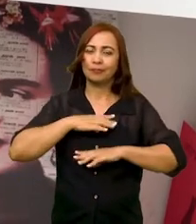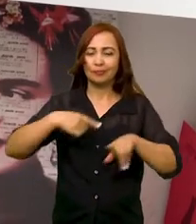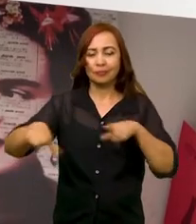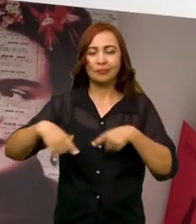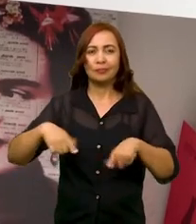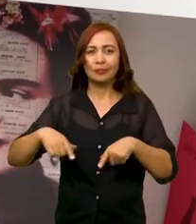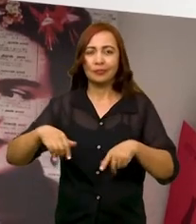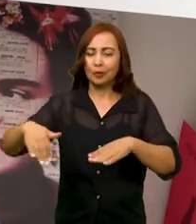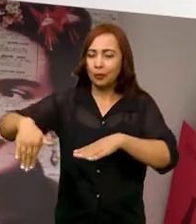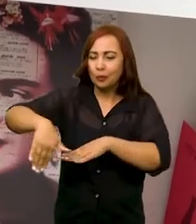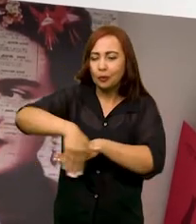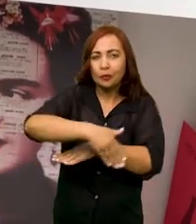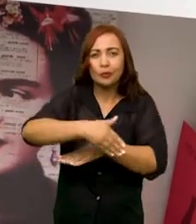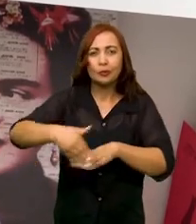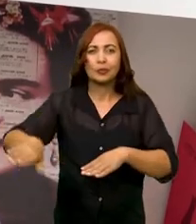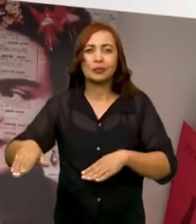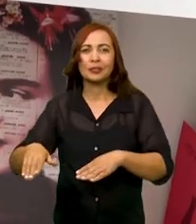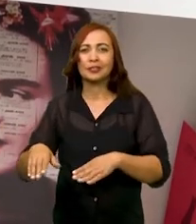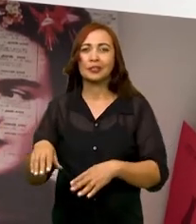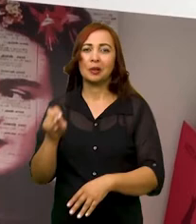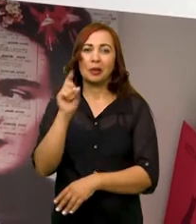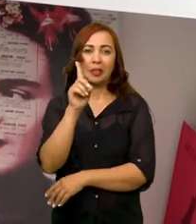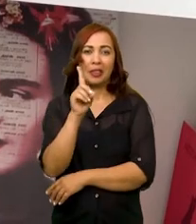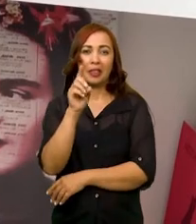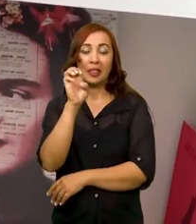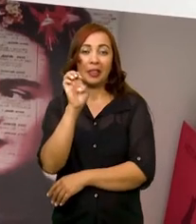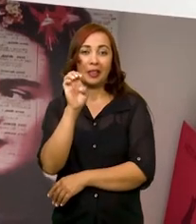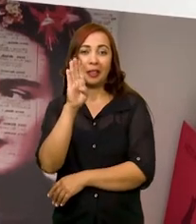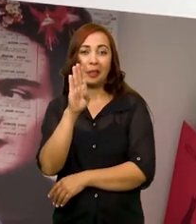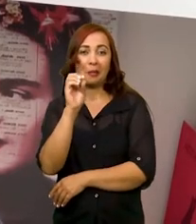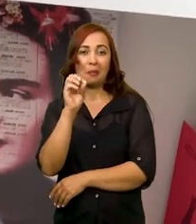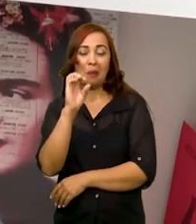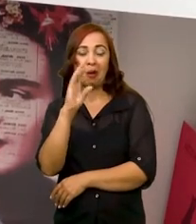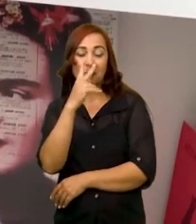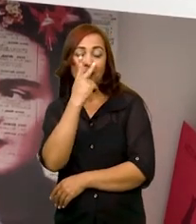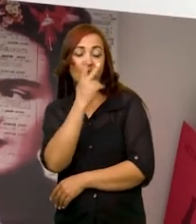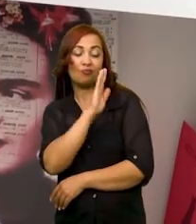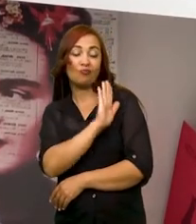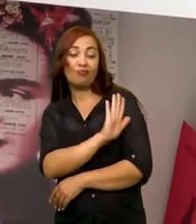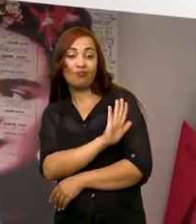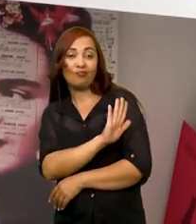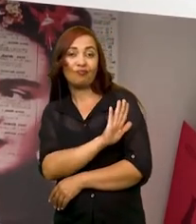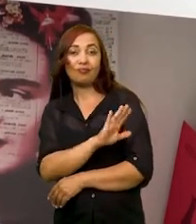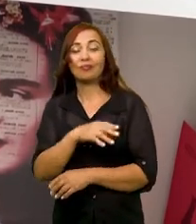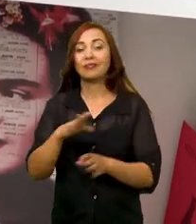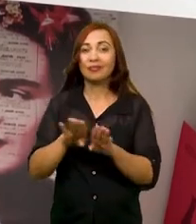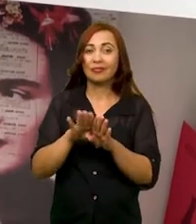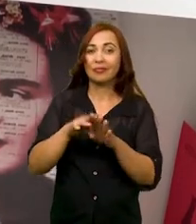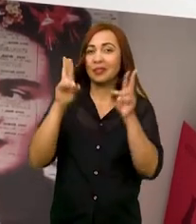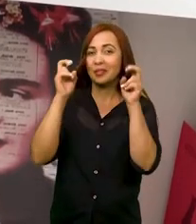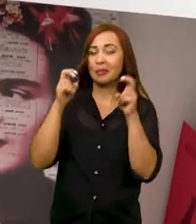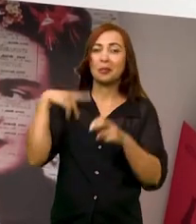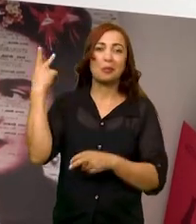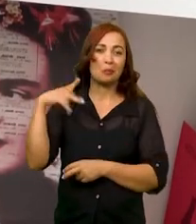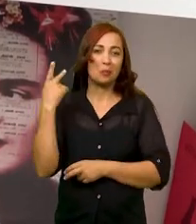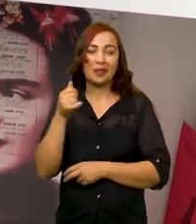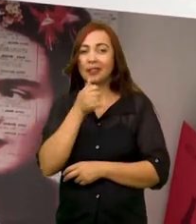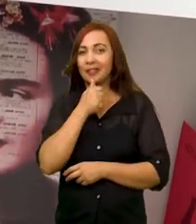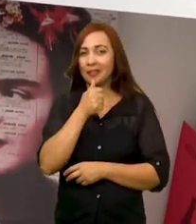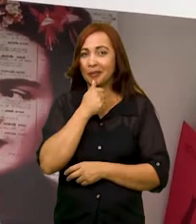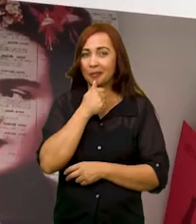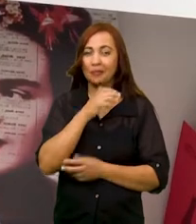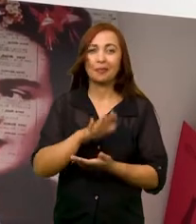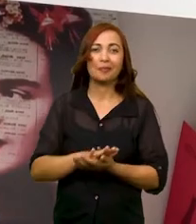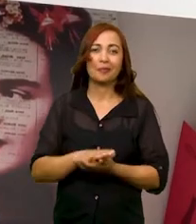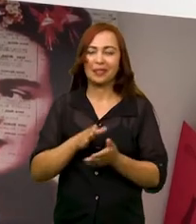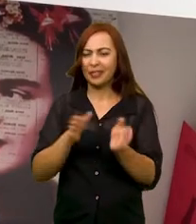pelo viés da ironia, da derrisão, o deboche, ou mesmo pela resistência diante de um ato político, uma temática política, por